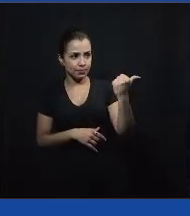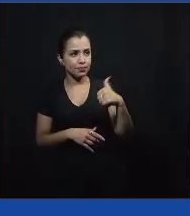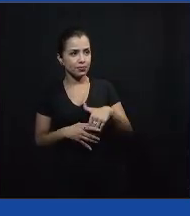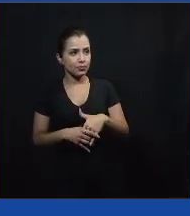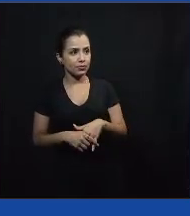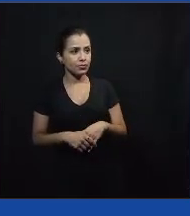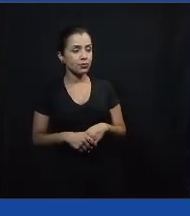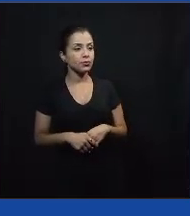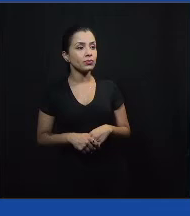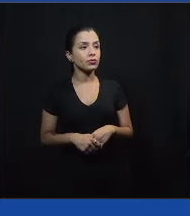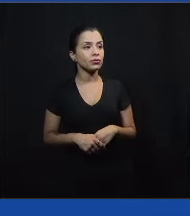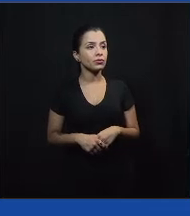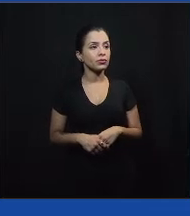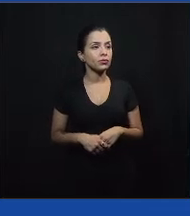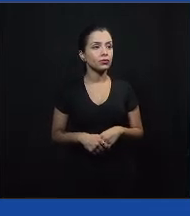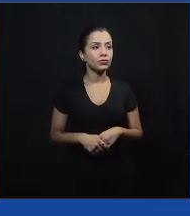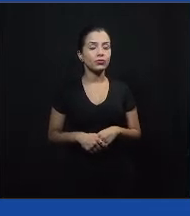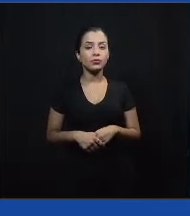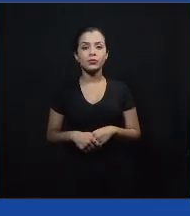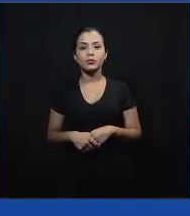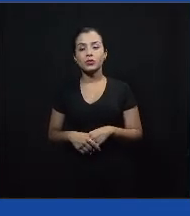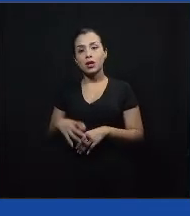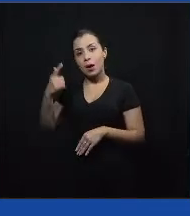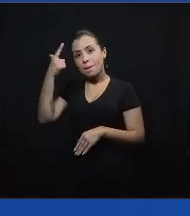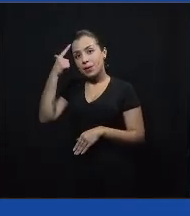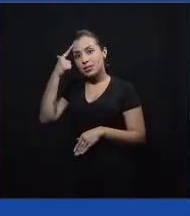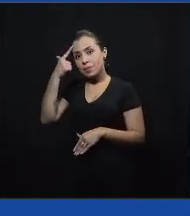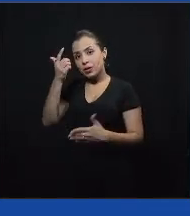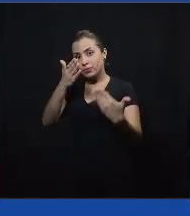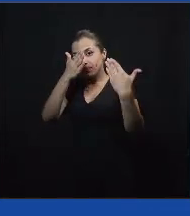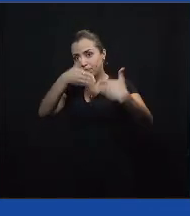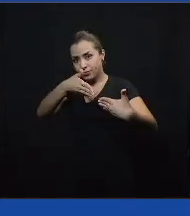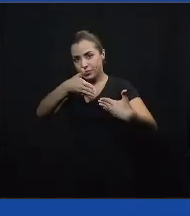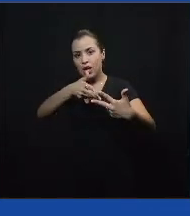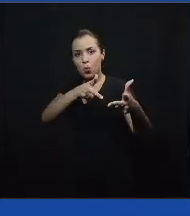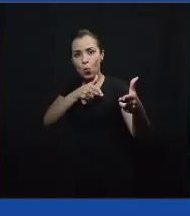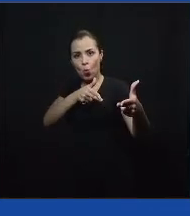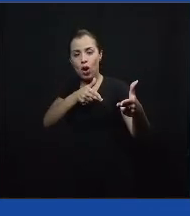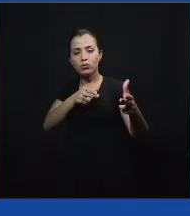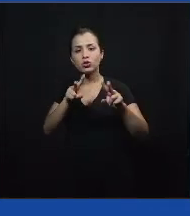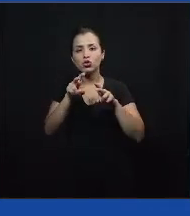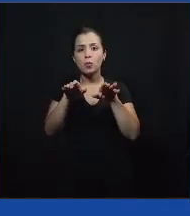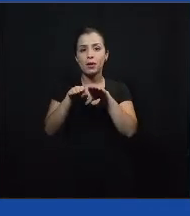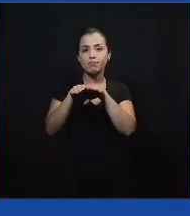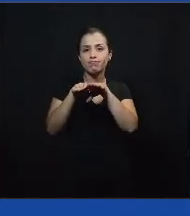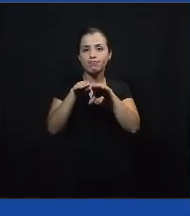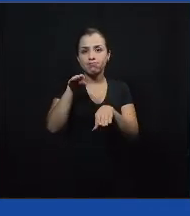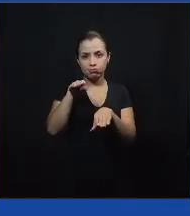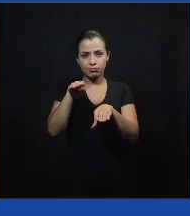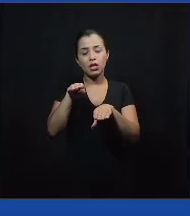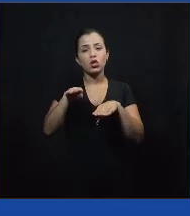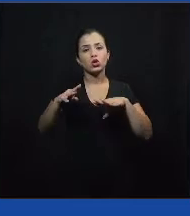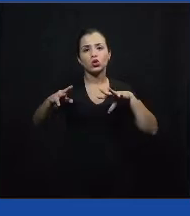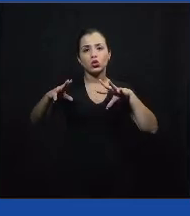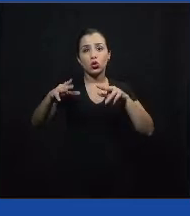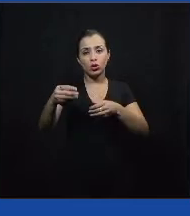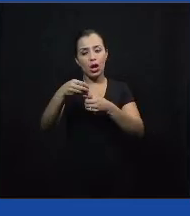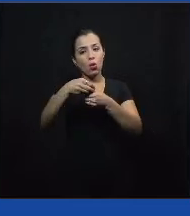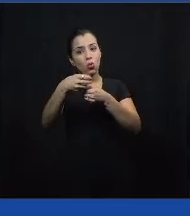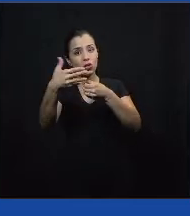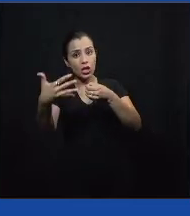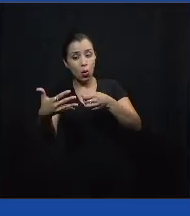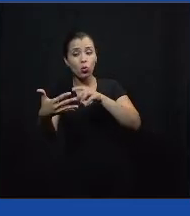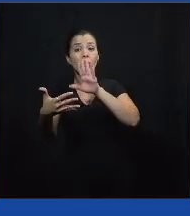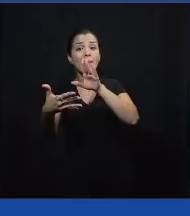Seguindo também nessa linha que a Carol trouxe dessa questão da grande desigualdade, não só aos conteúdos, mas ao acesso ao